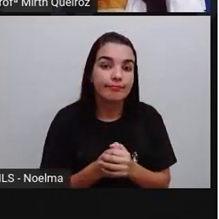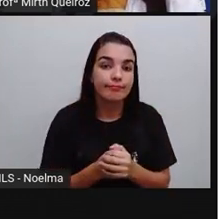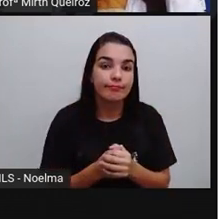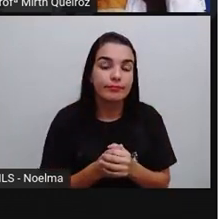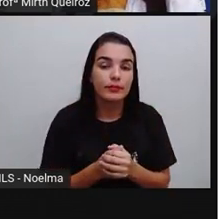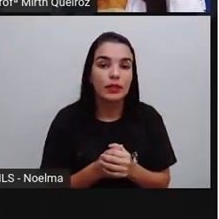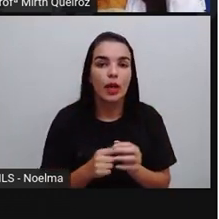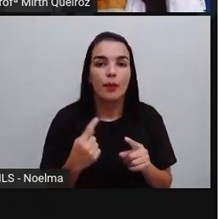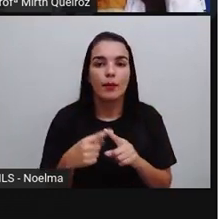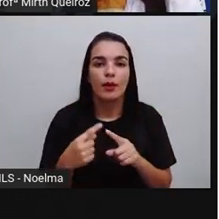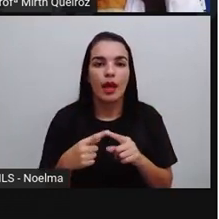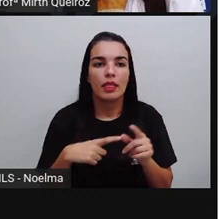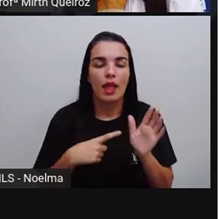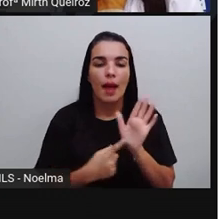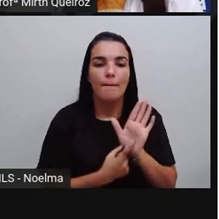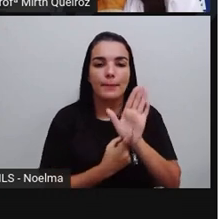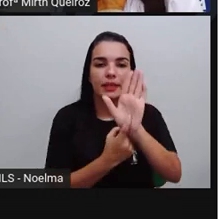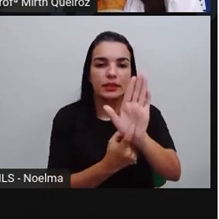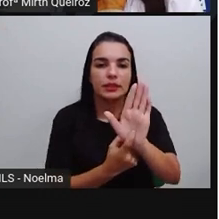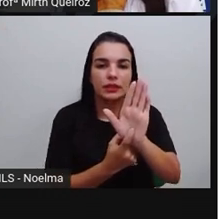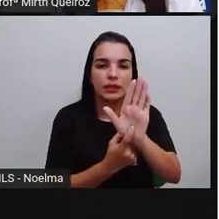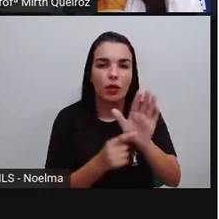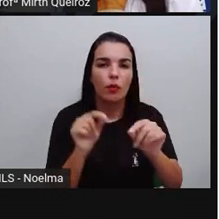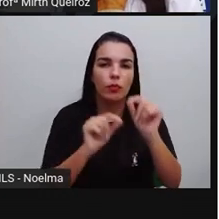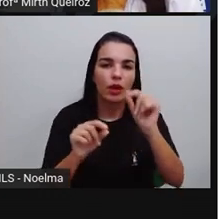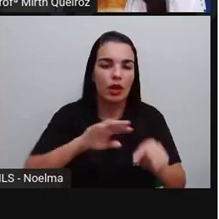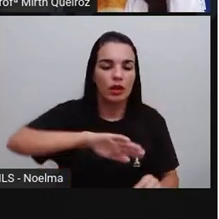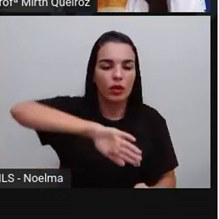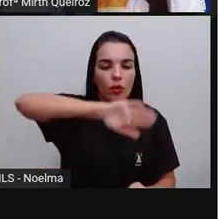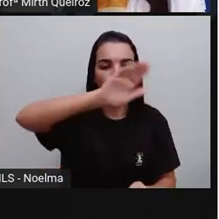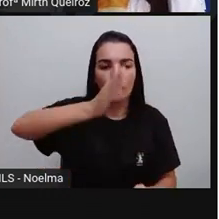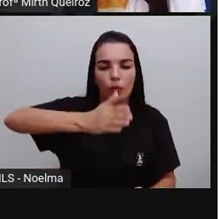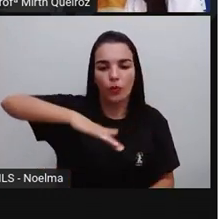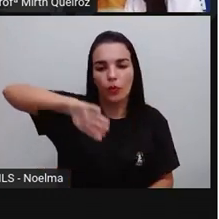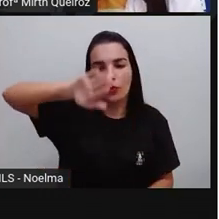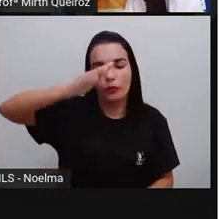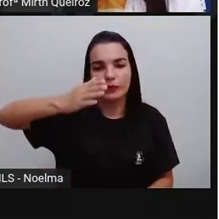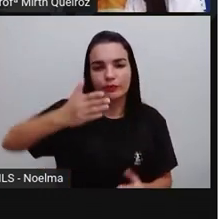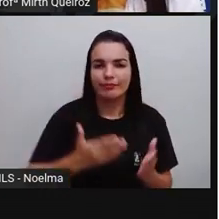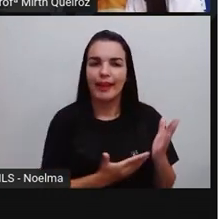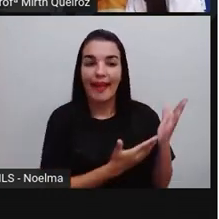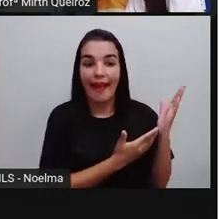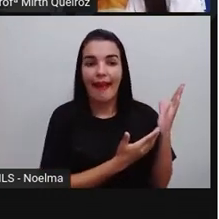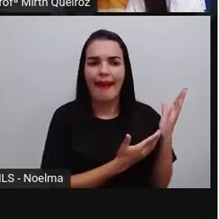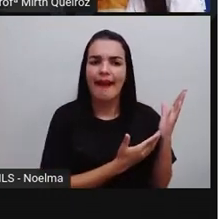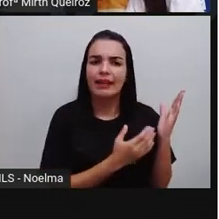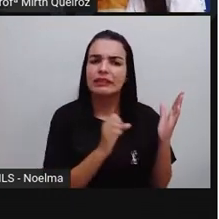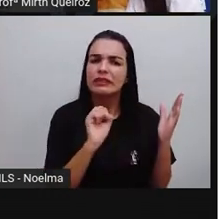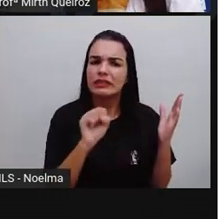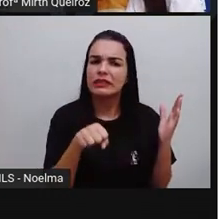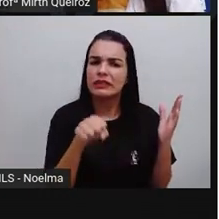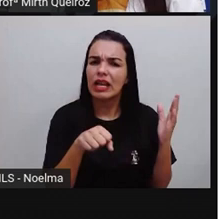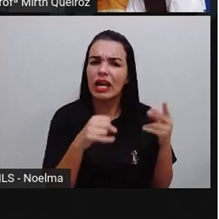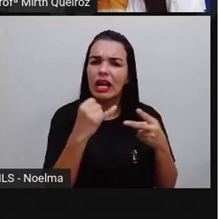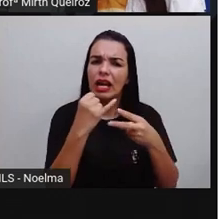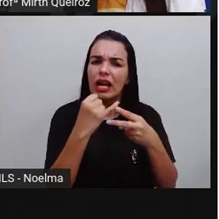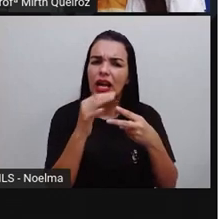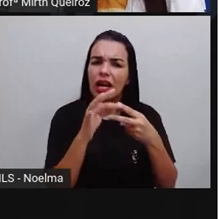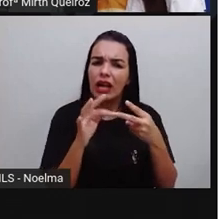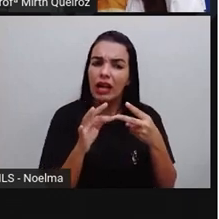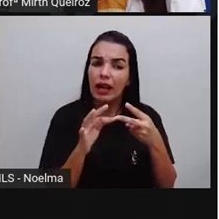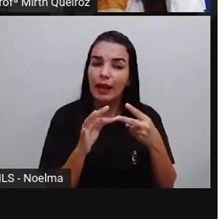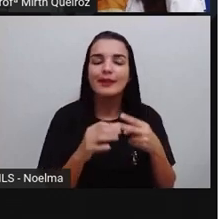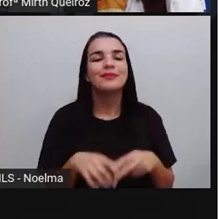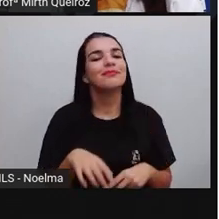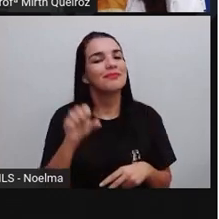porque apresenta curvas, certo? E essa figura, por que que é um polígono? É